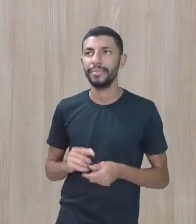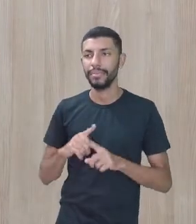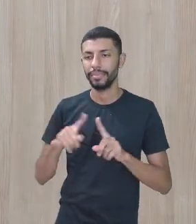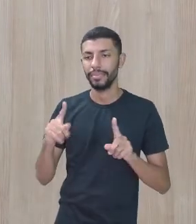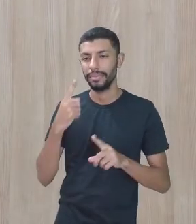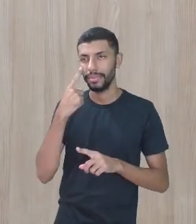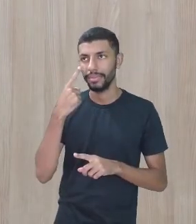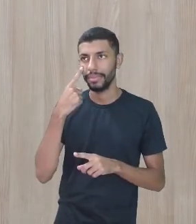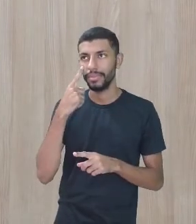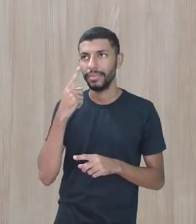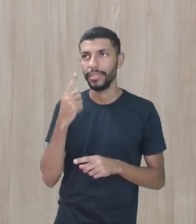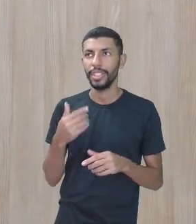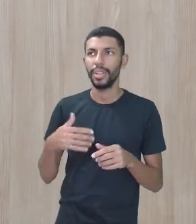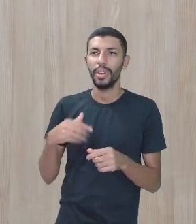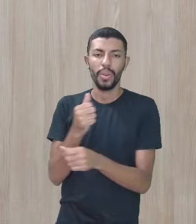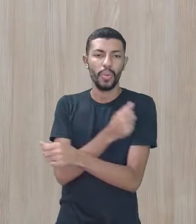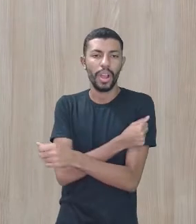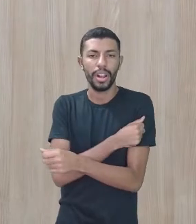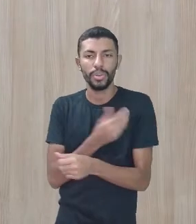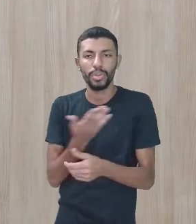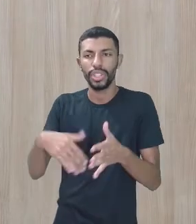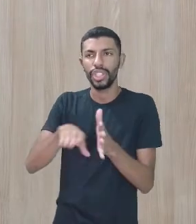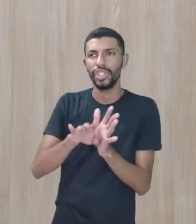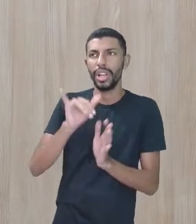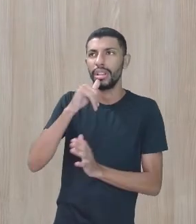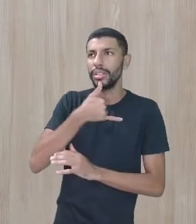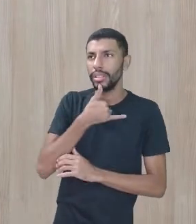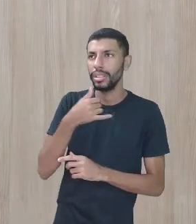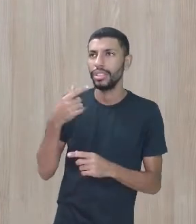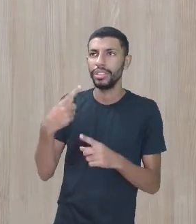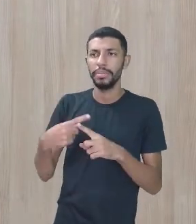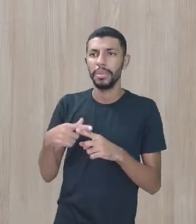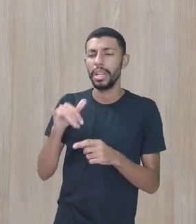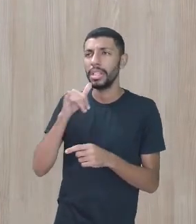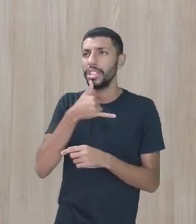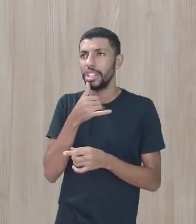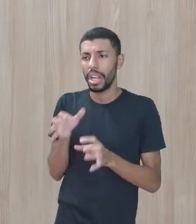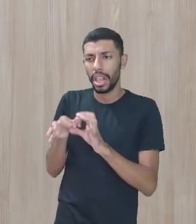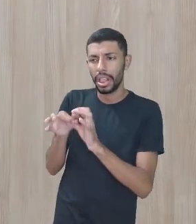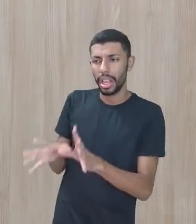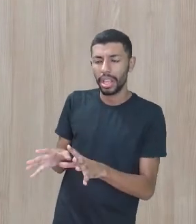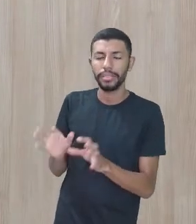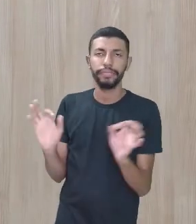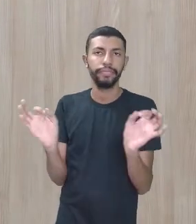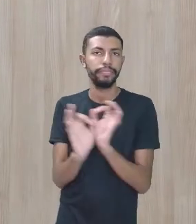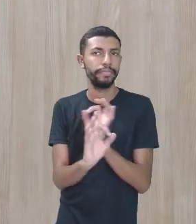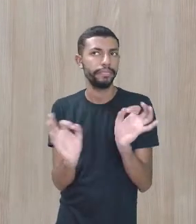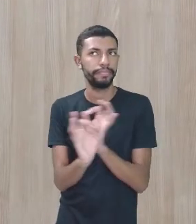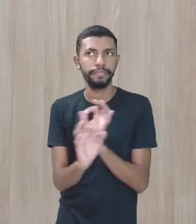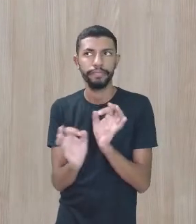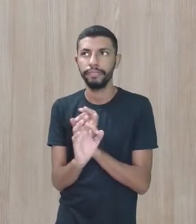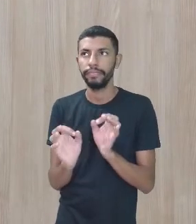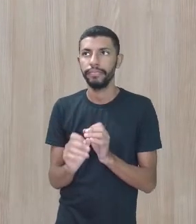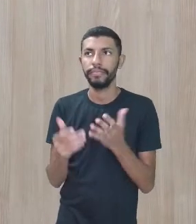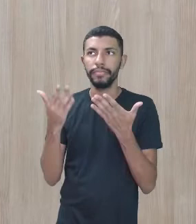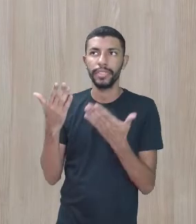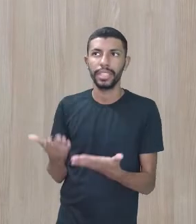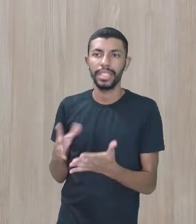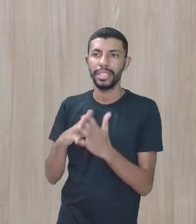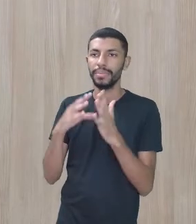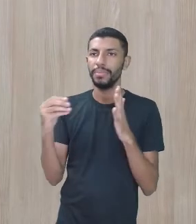aquele estudante que chega triste e porque está triste vai ficar ali no cantinho, não é esse